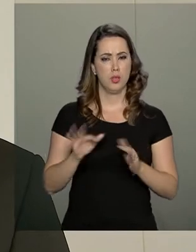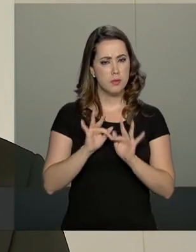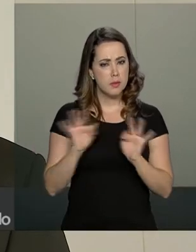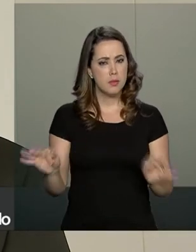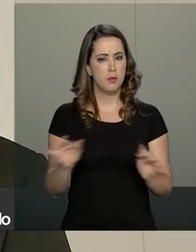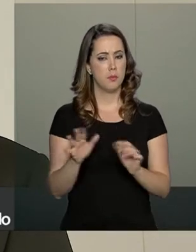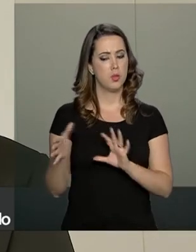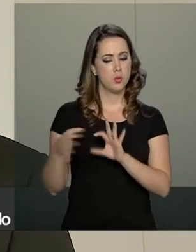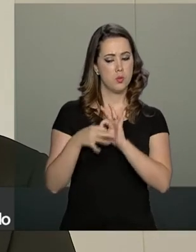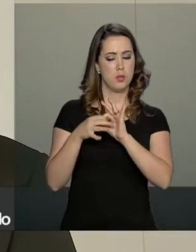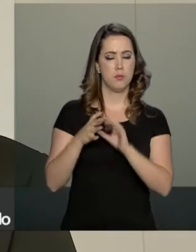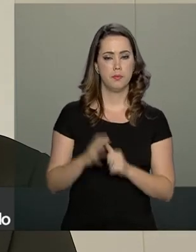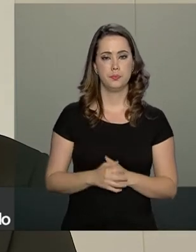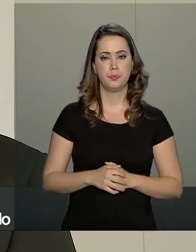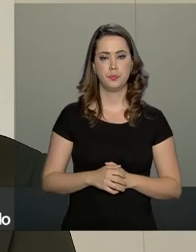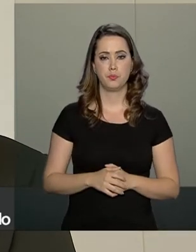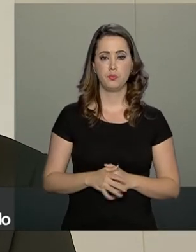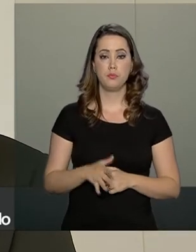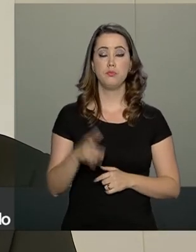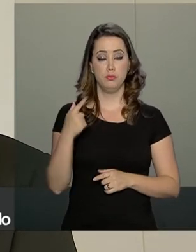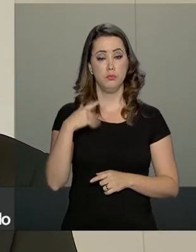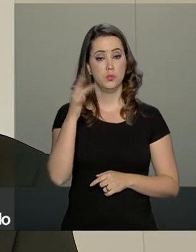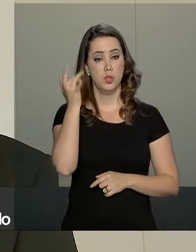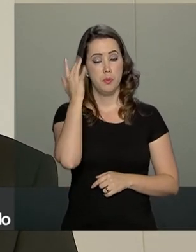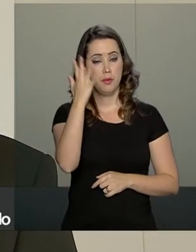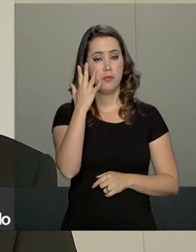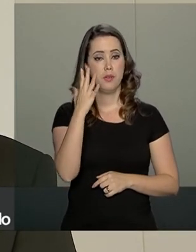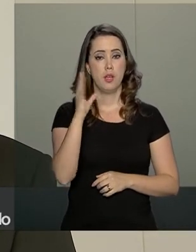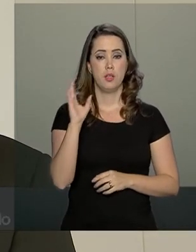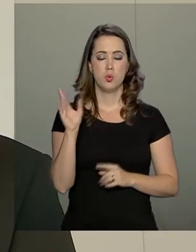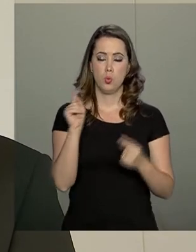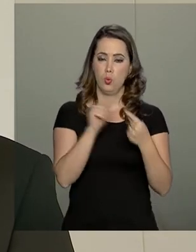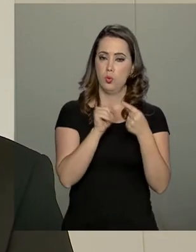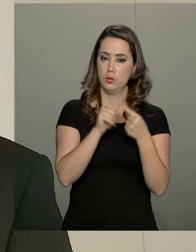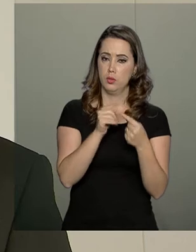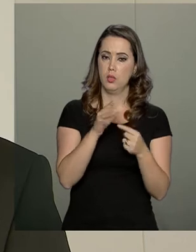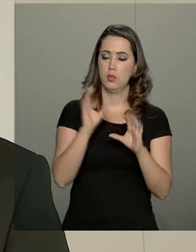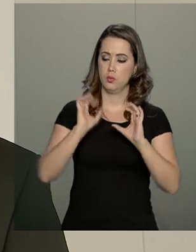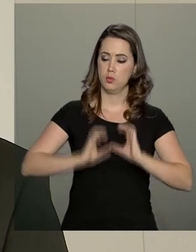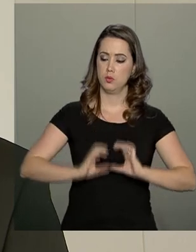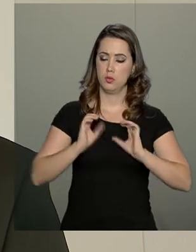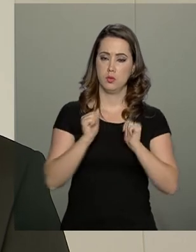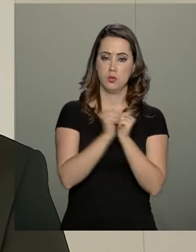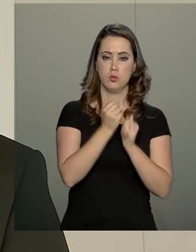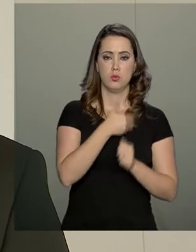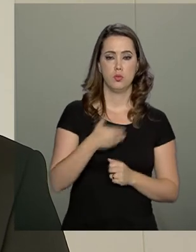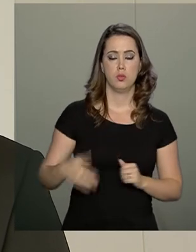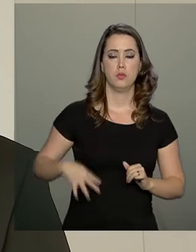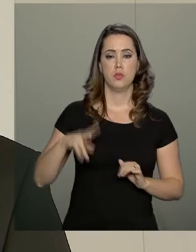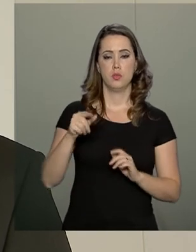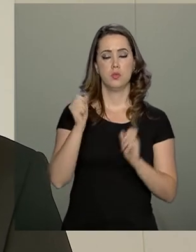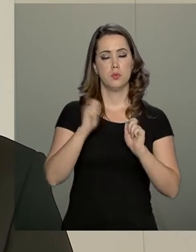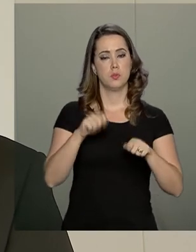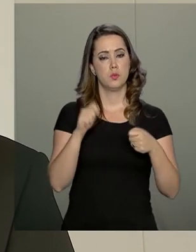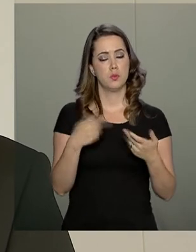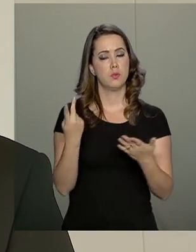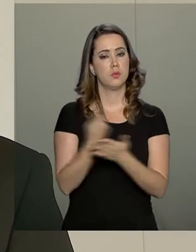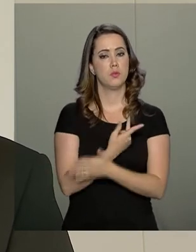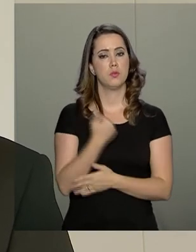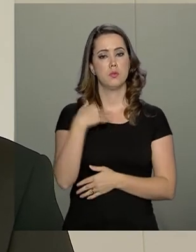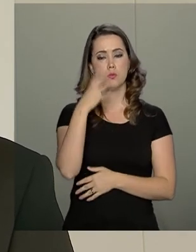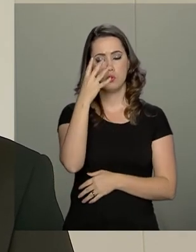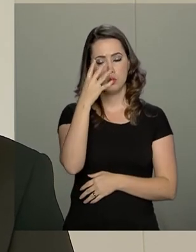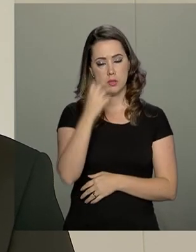o contato do cidadão com o governo em todas as suas interfaces e que isso aconteça de forma